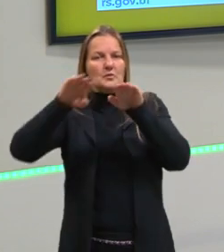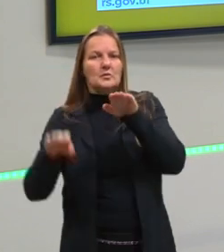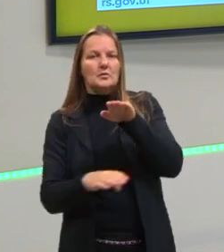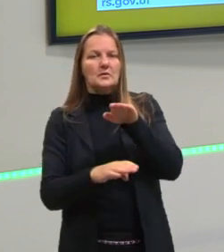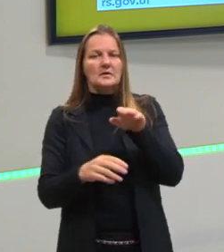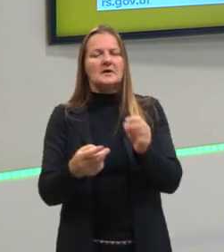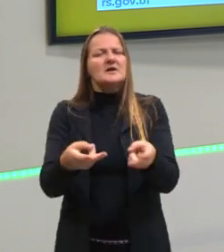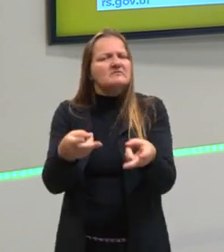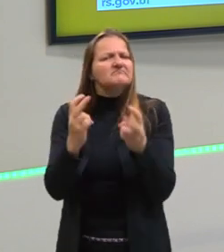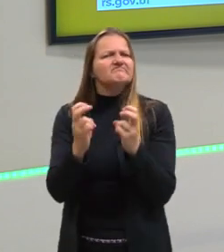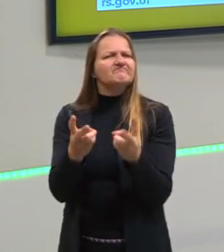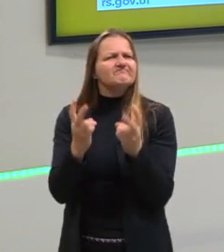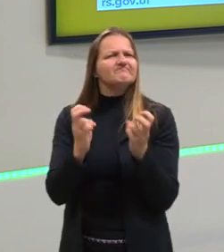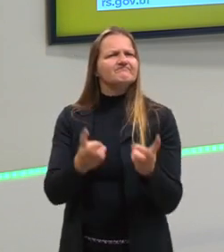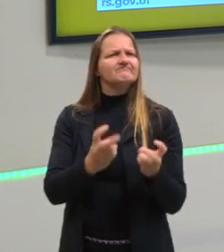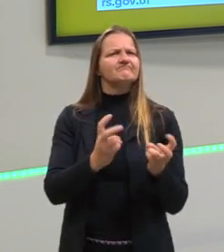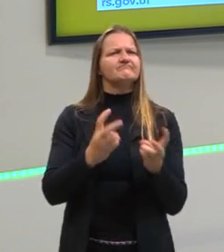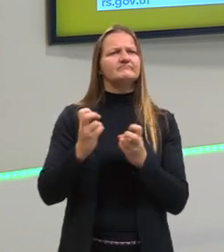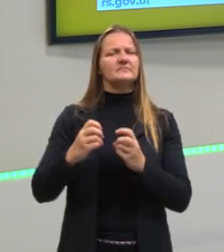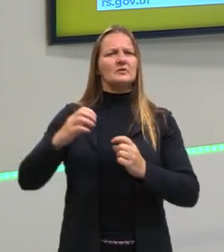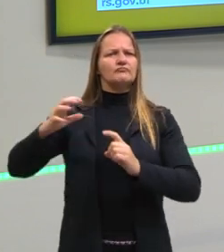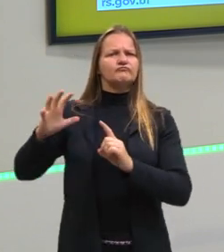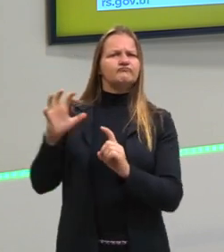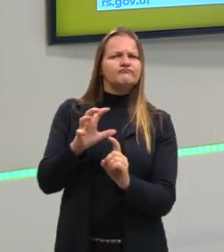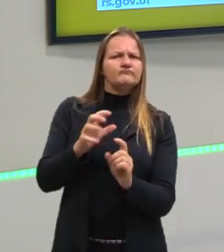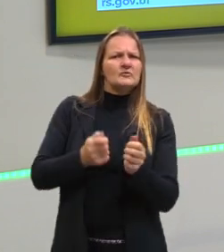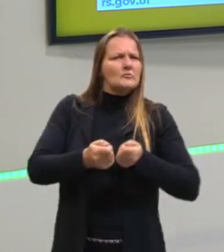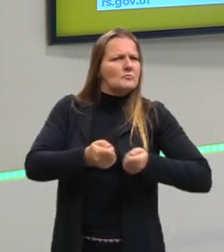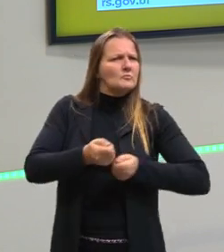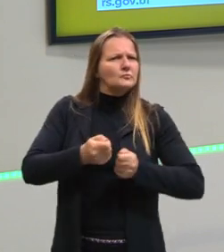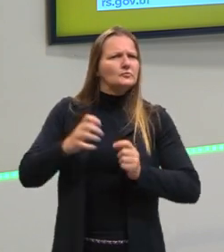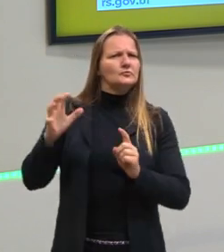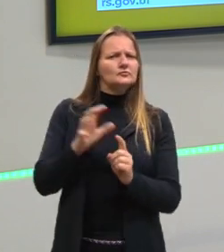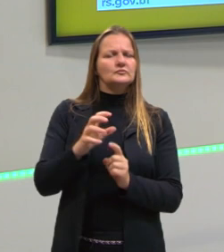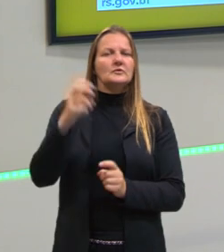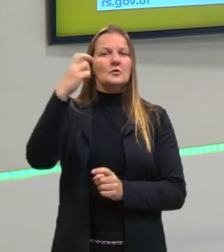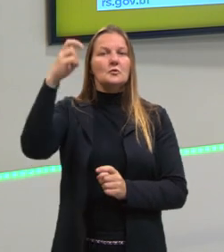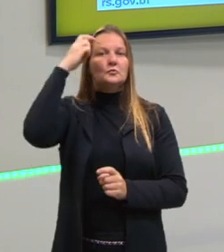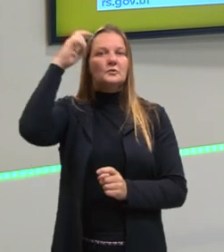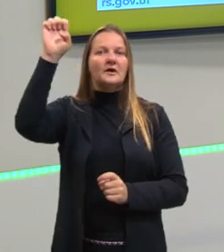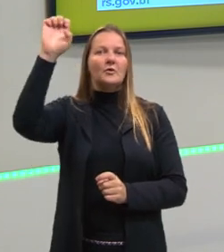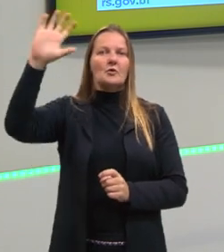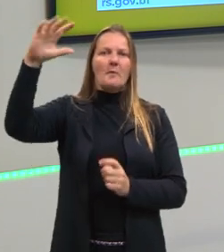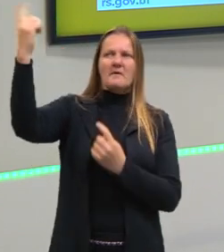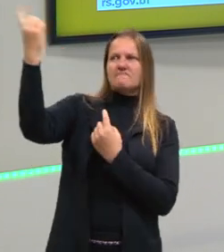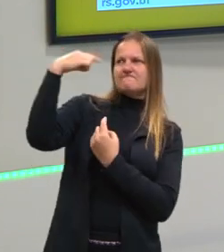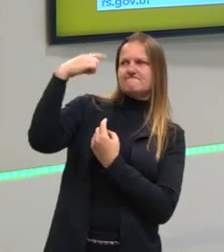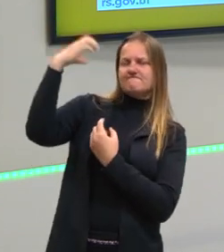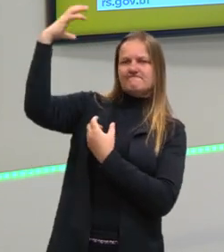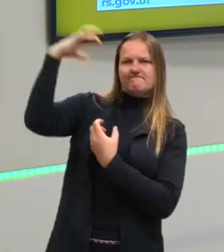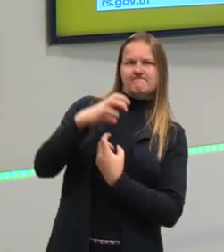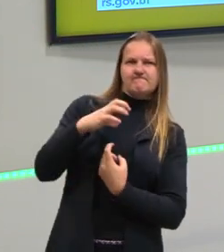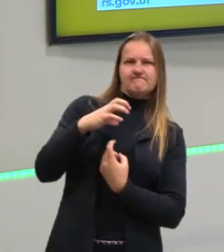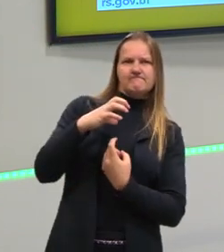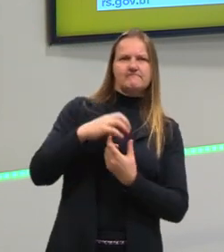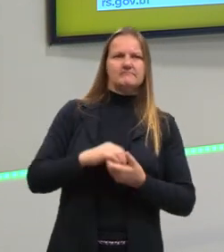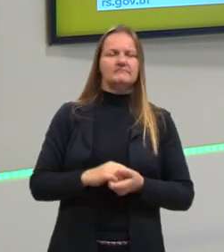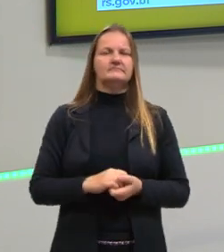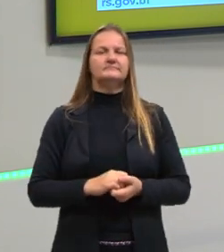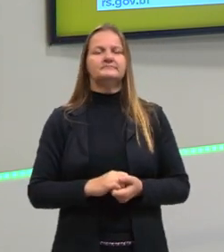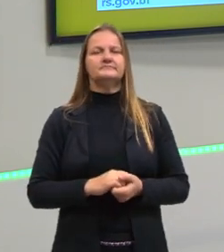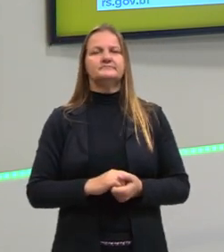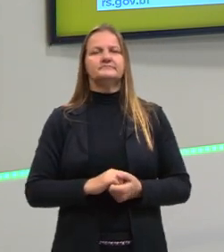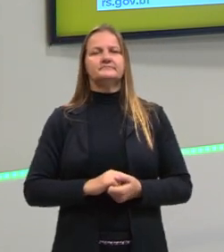a exploração, o domínio, em trazer a cultura para os povos. Mas muito forte, no século XIX e XX, essas questões do